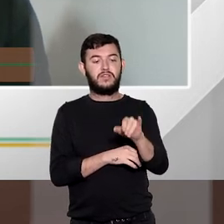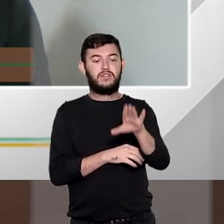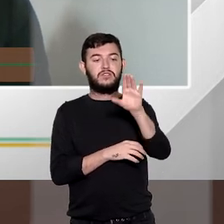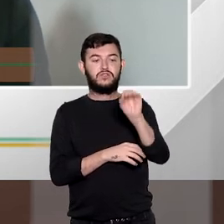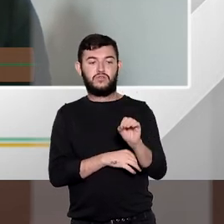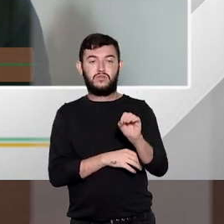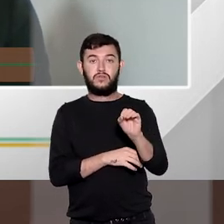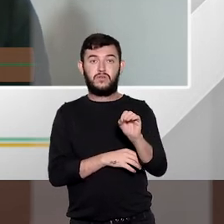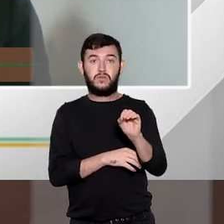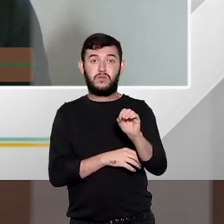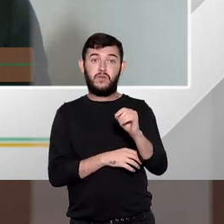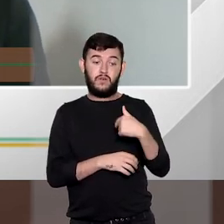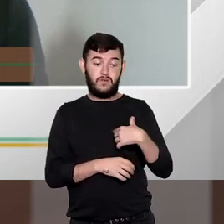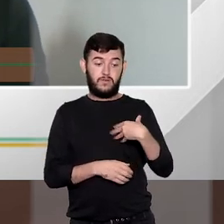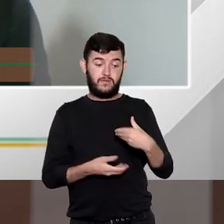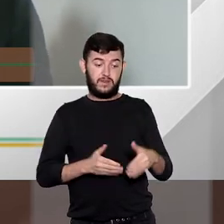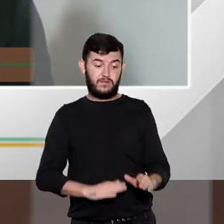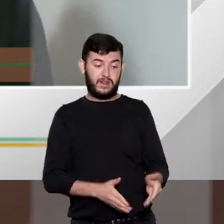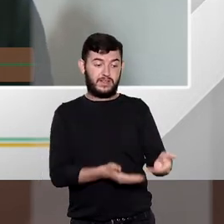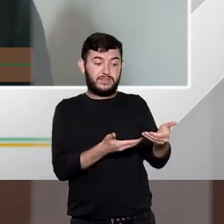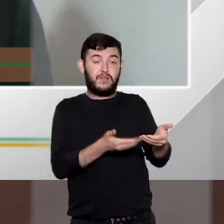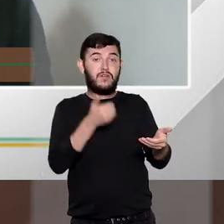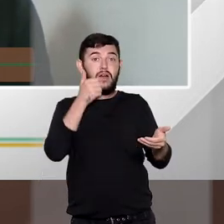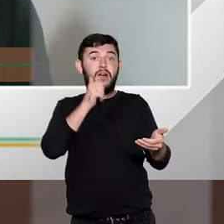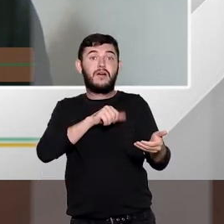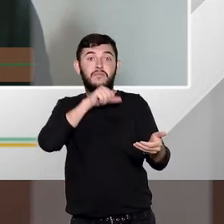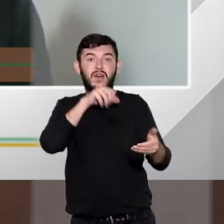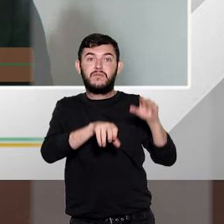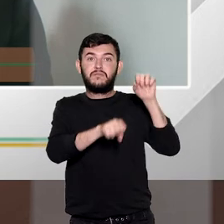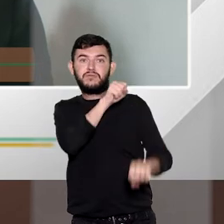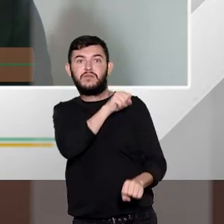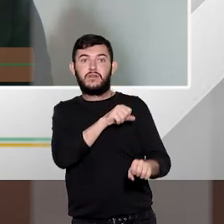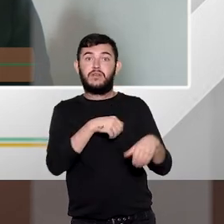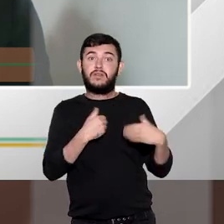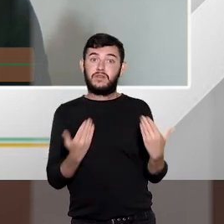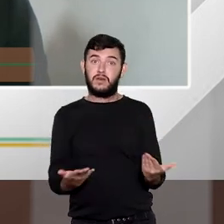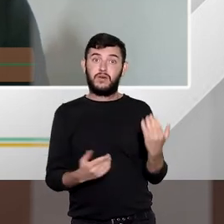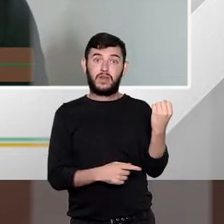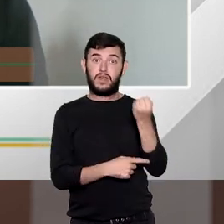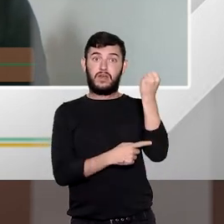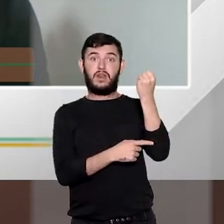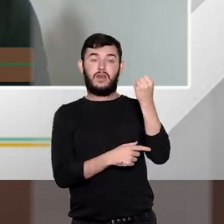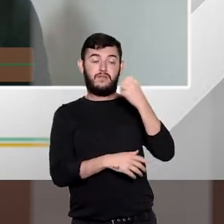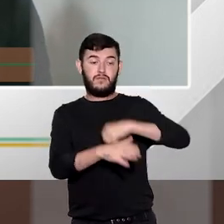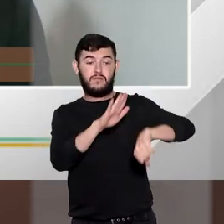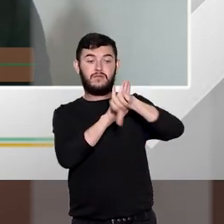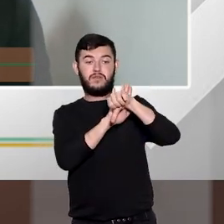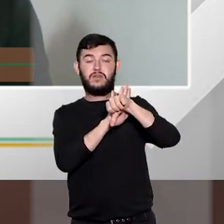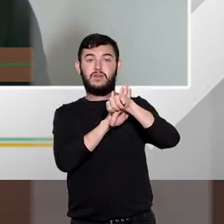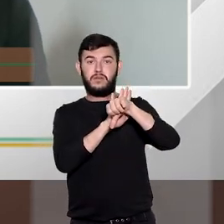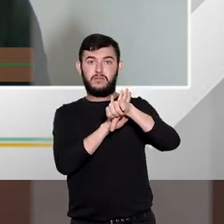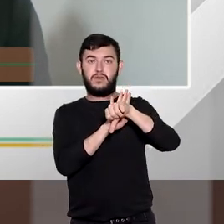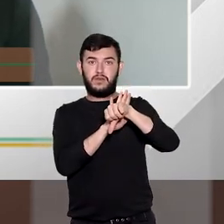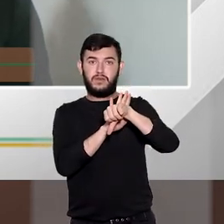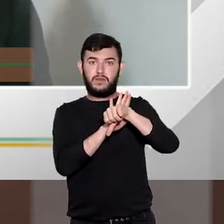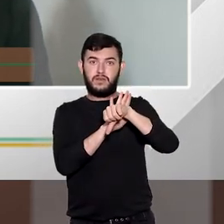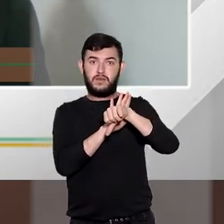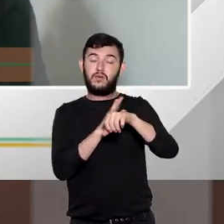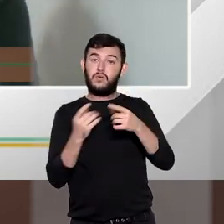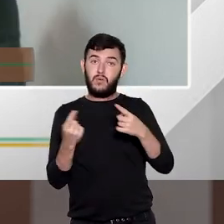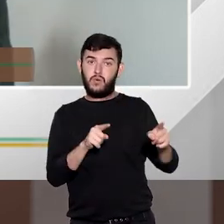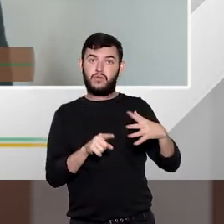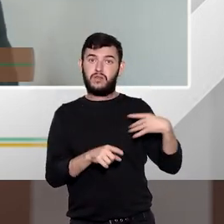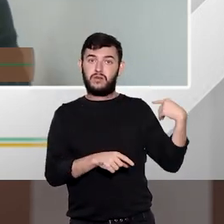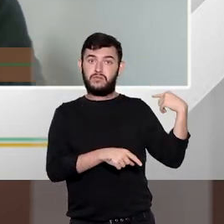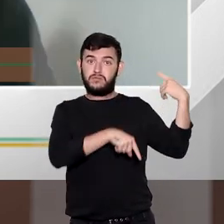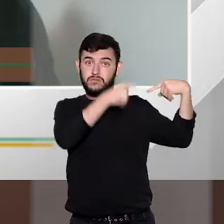está nascendo ou acabou de nascer. Também tem uma circunstância agravante de ter cometido o crime contra a descendente, só que